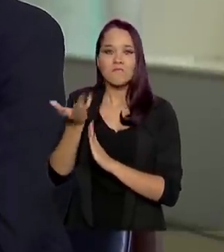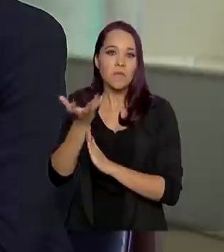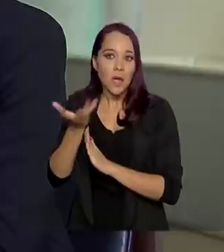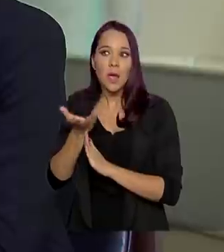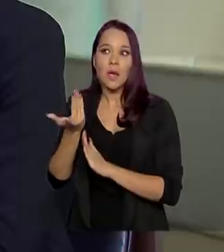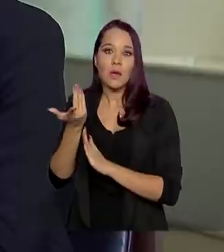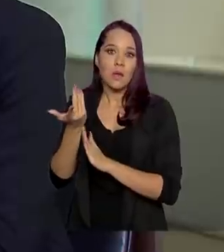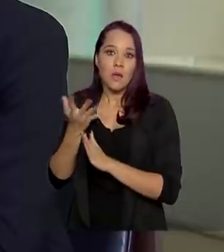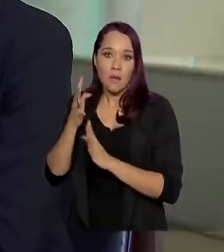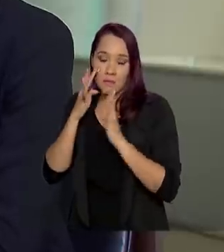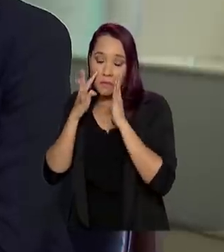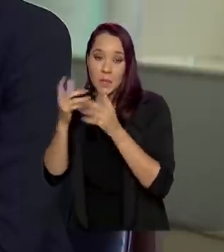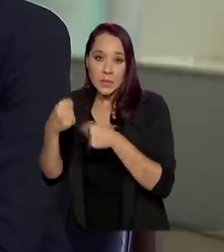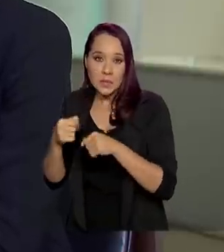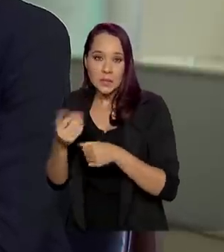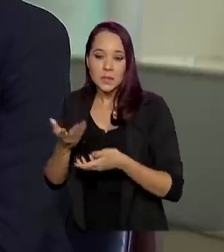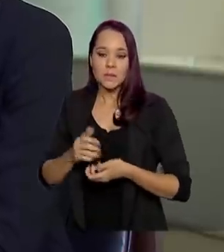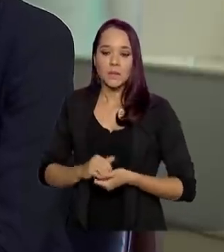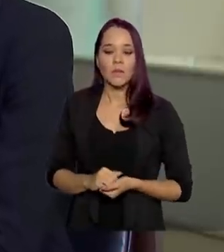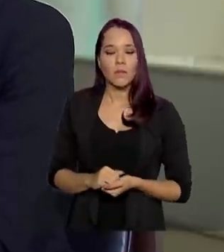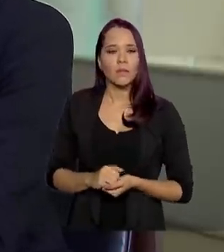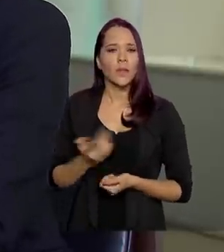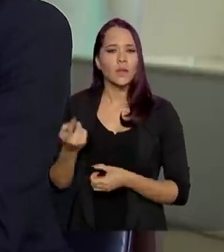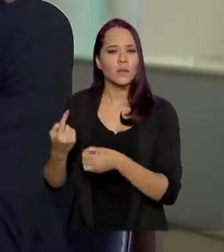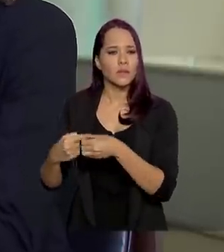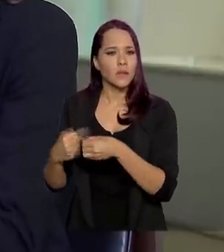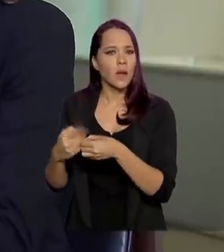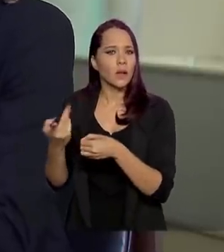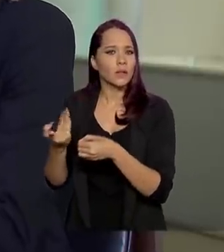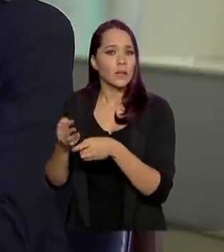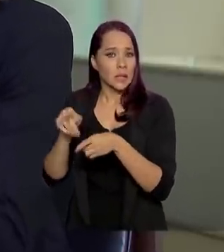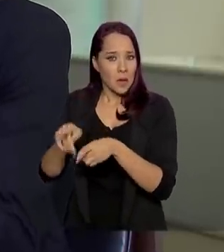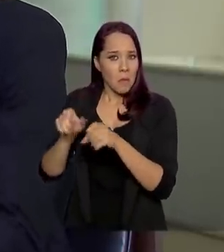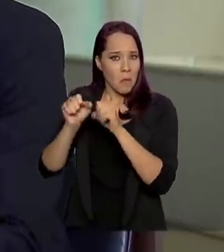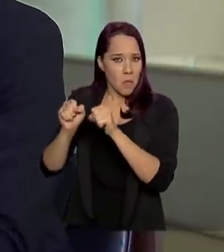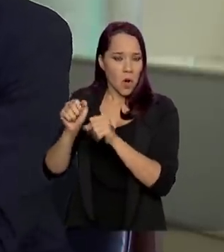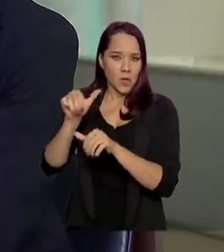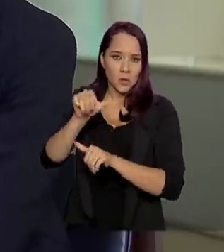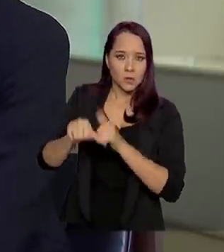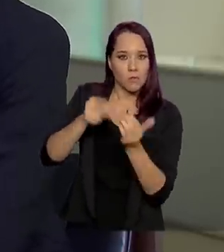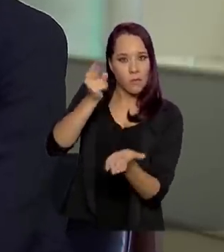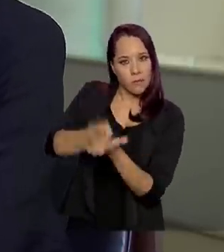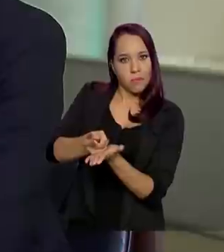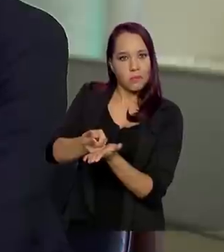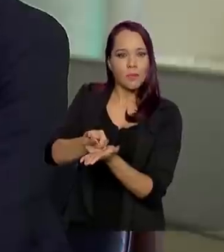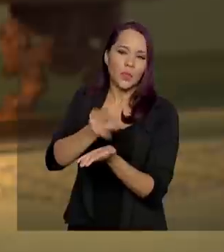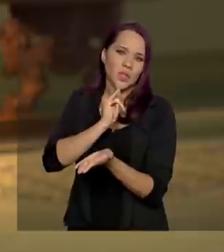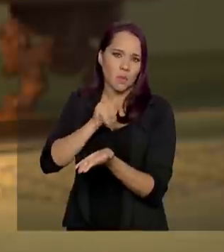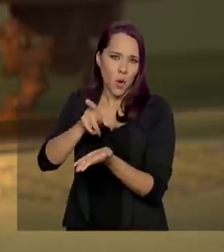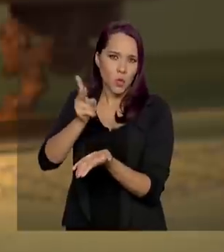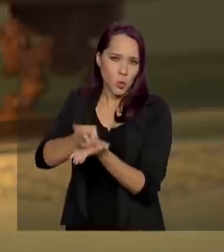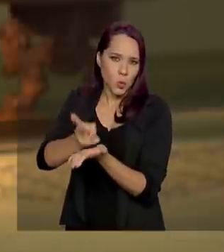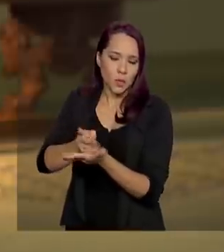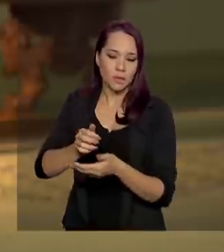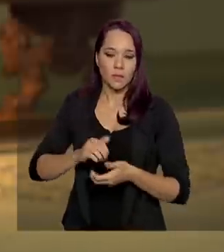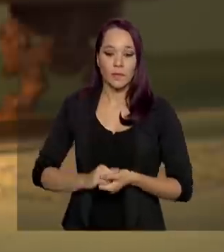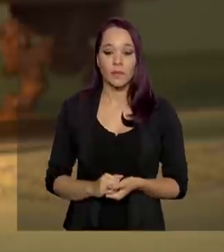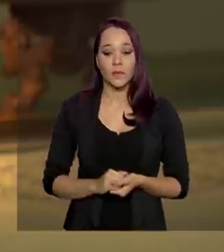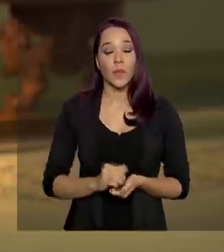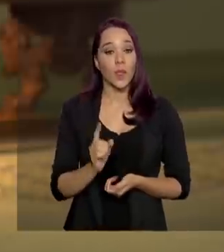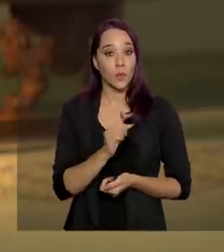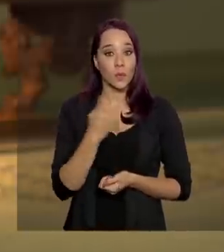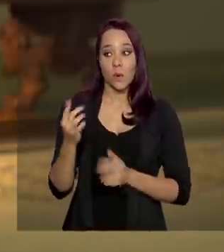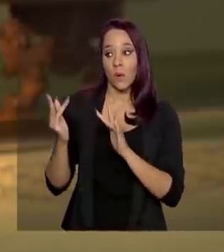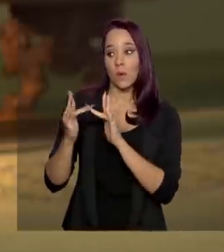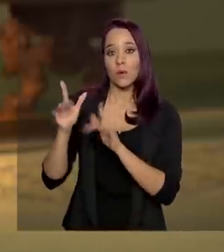esses hospitais nas cidades e se elas podem se tornar permanentes, por exemplo. Nós, em contato